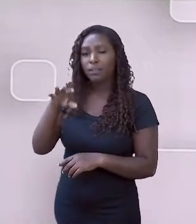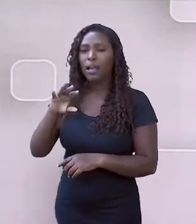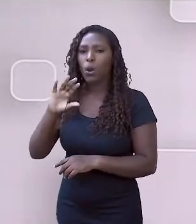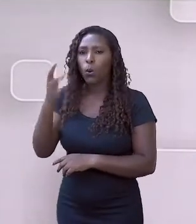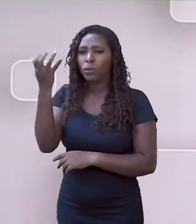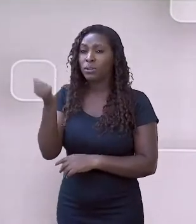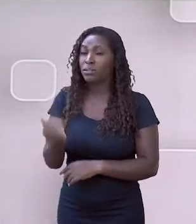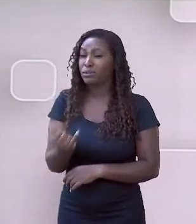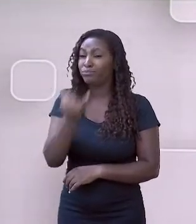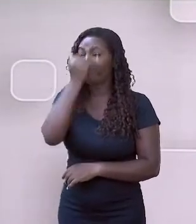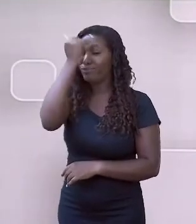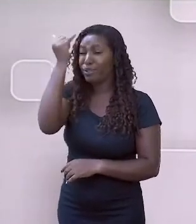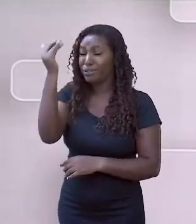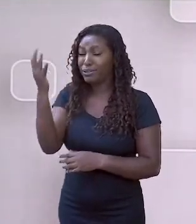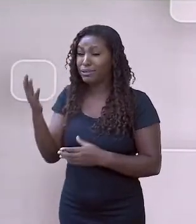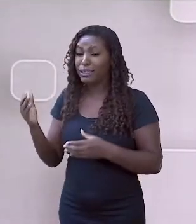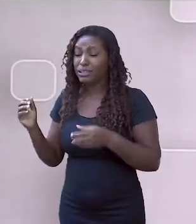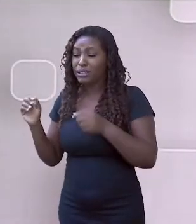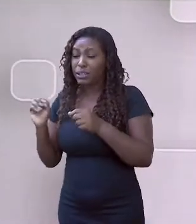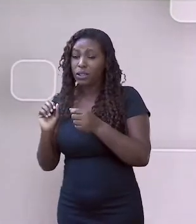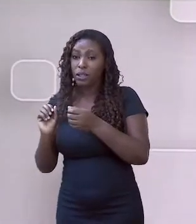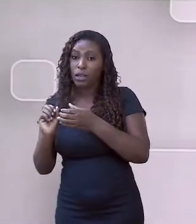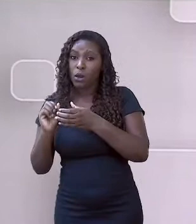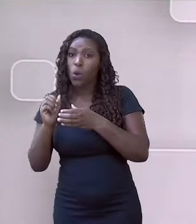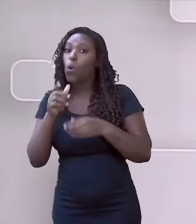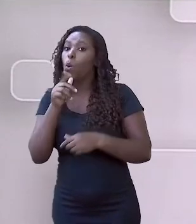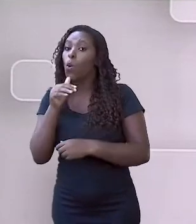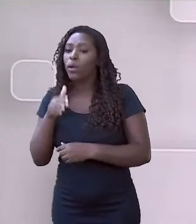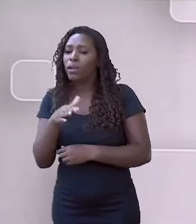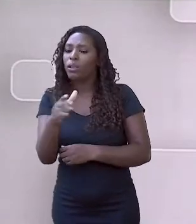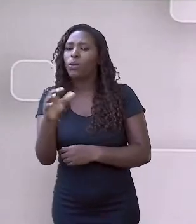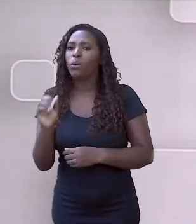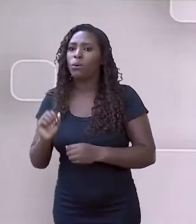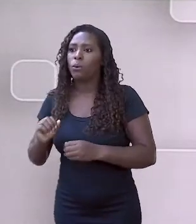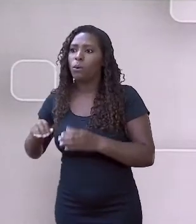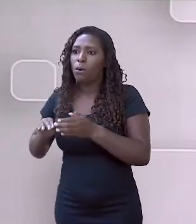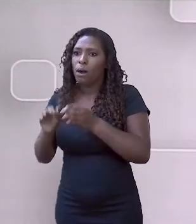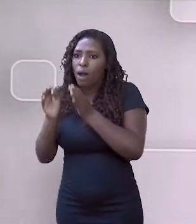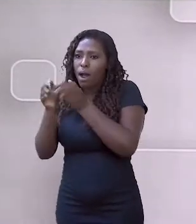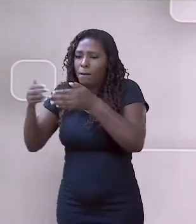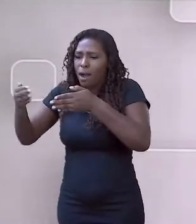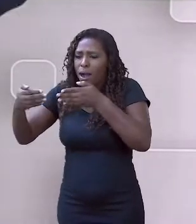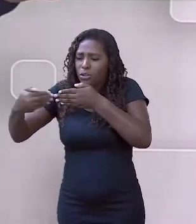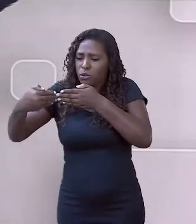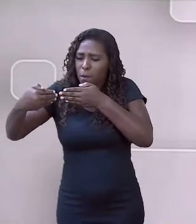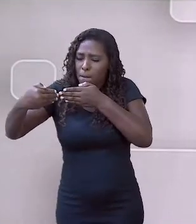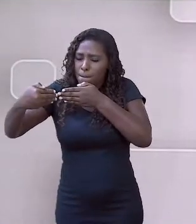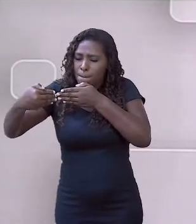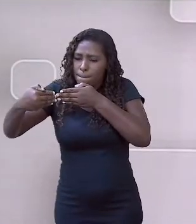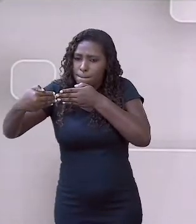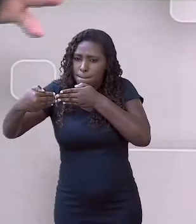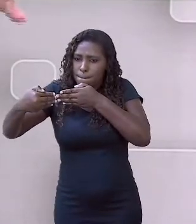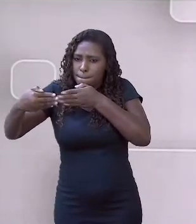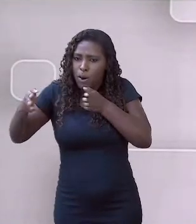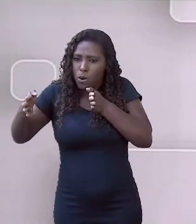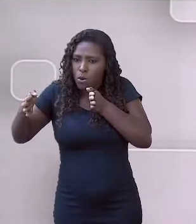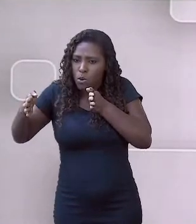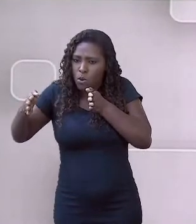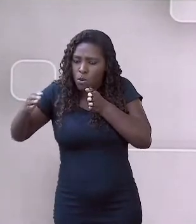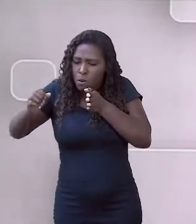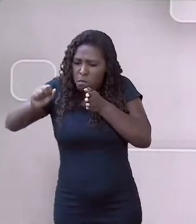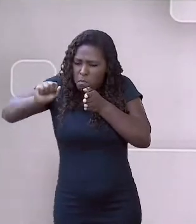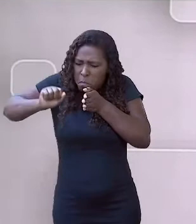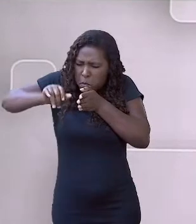do Rio Doce para abastecer as nossas casas? Lembra de quão terrível foi aquele momento